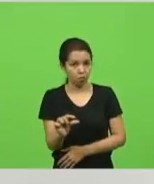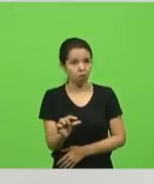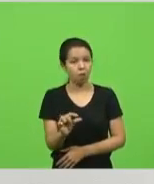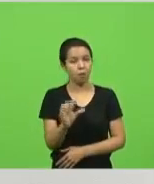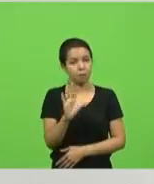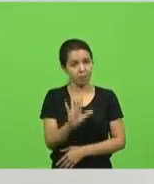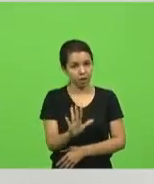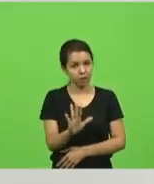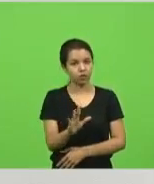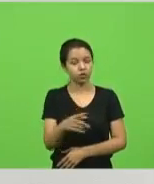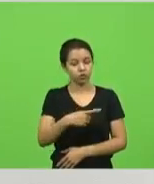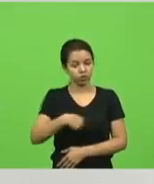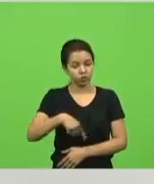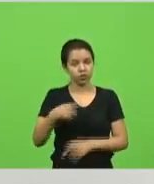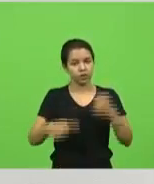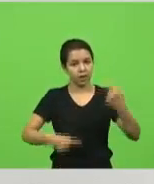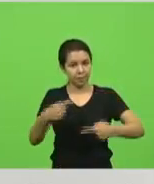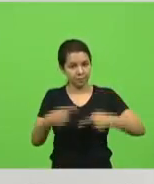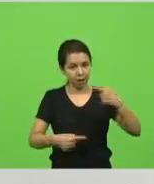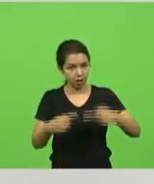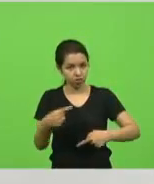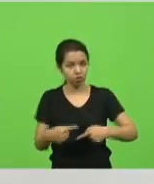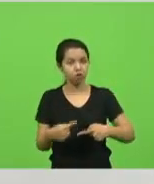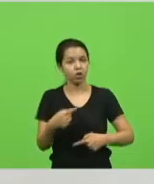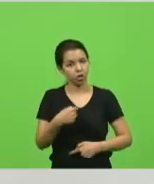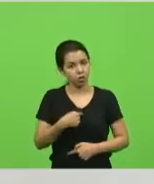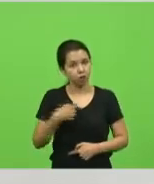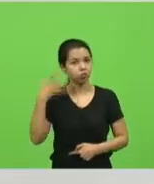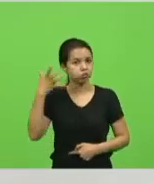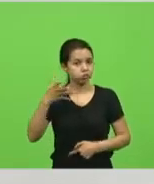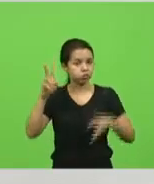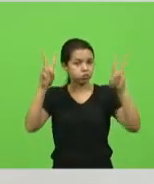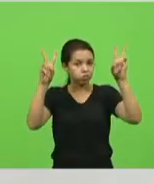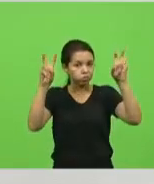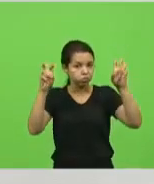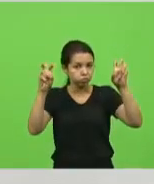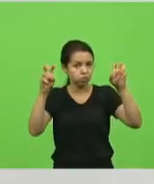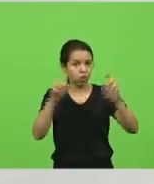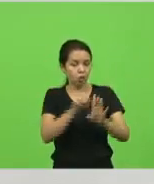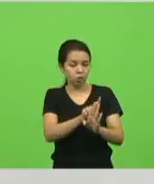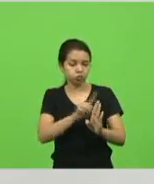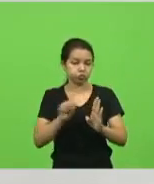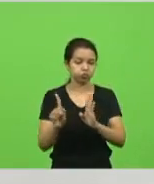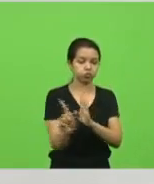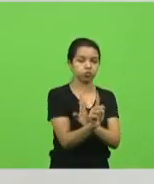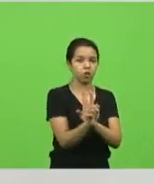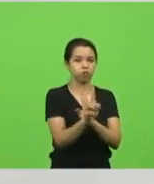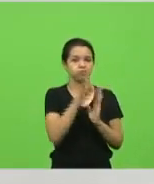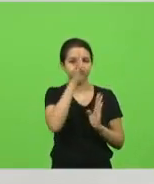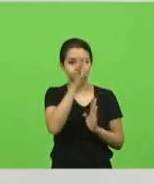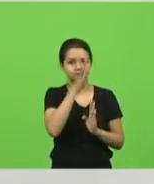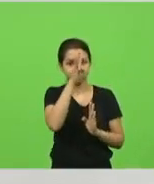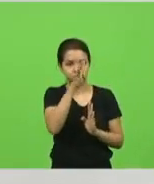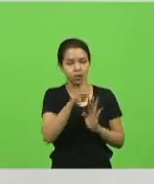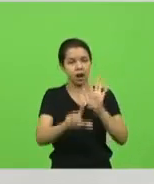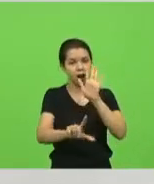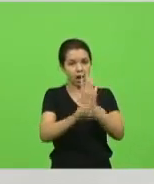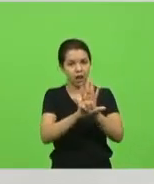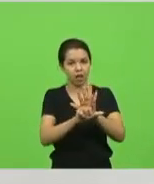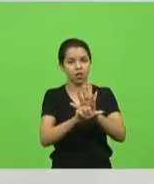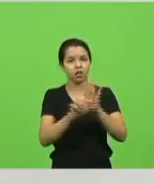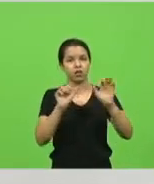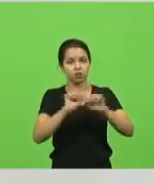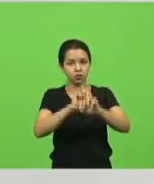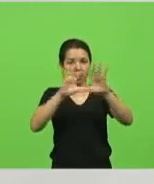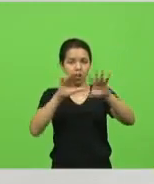debate, discurso aqui em si, eu estou falando da questão do fura-fila, dessa alteração da lei da transparência, e só